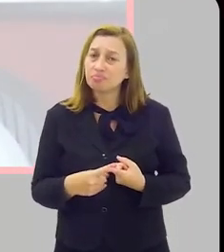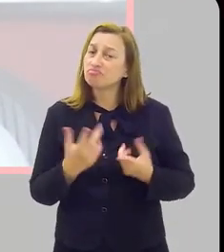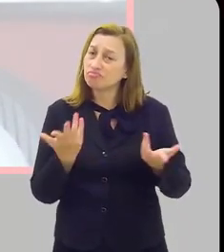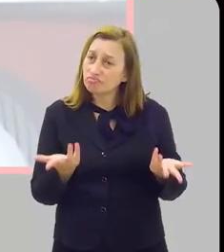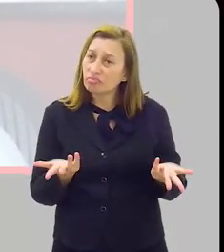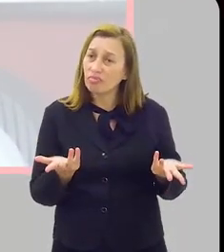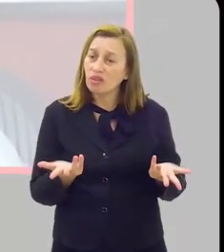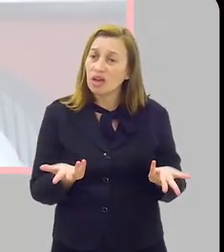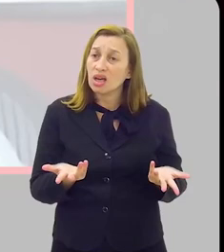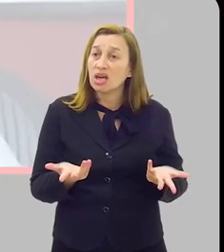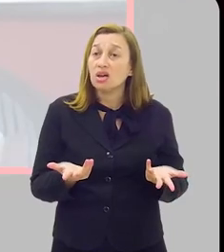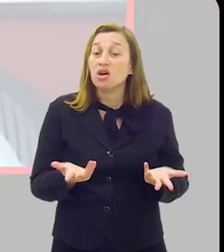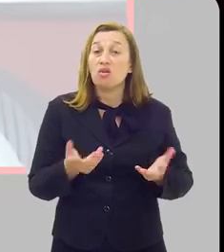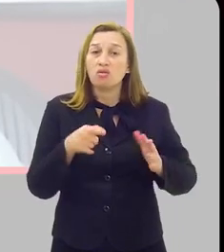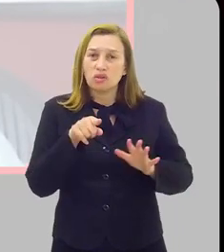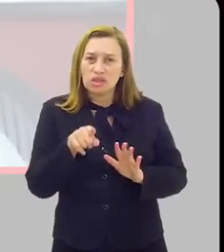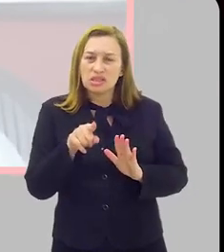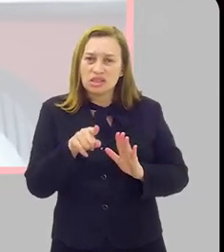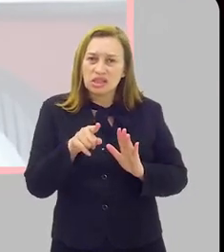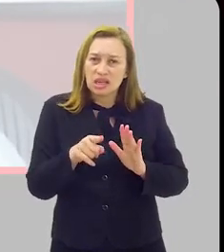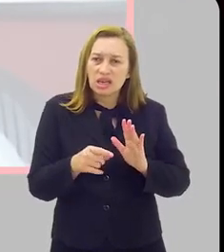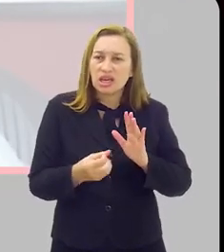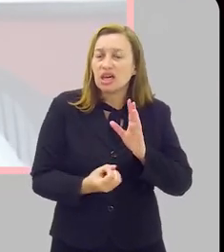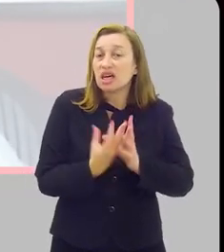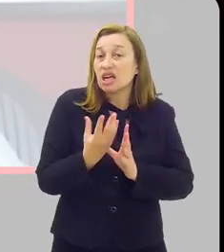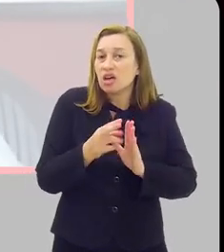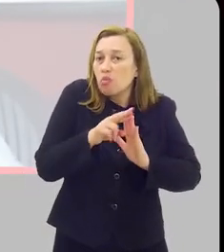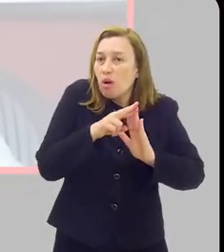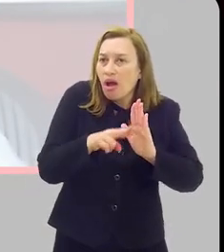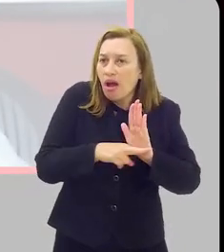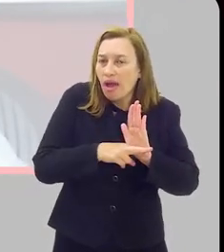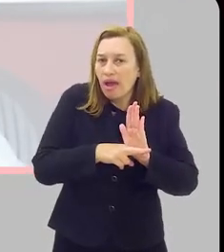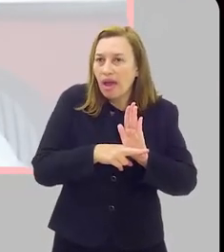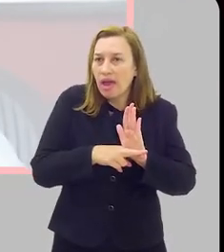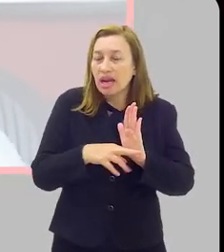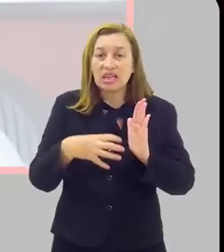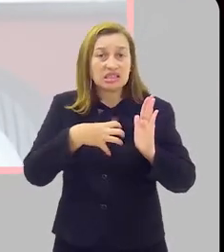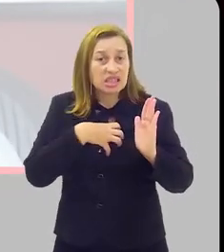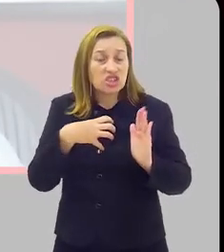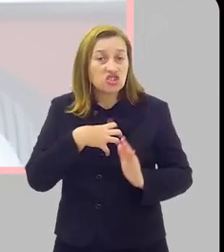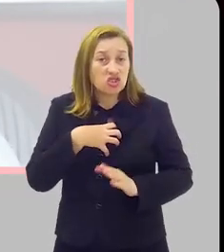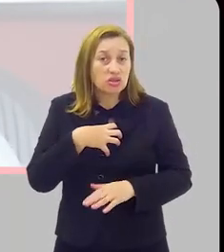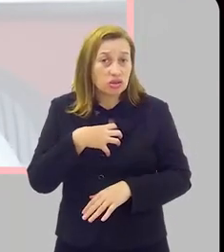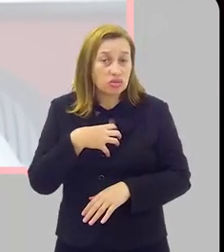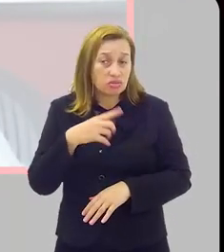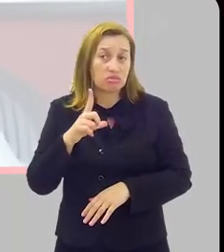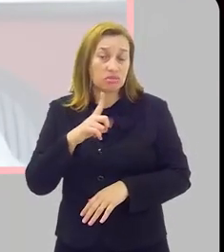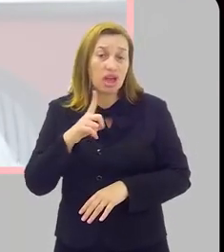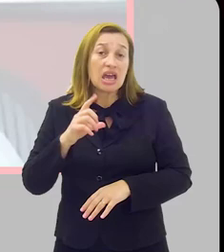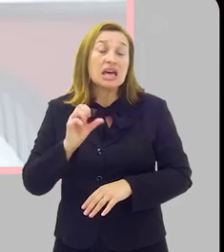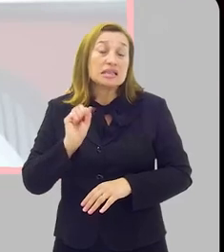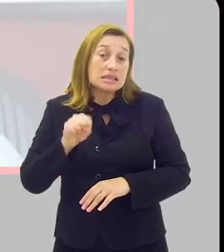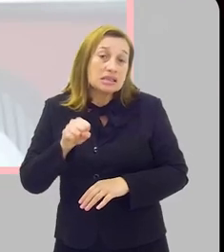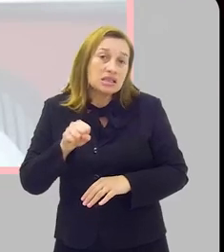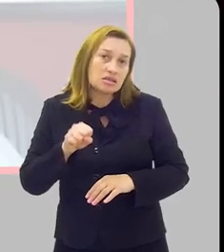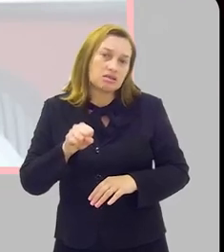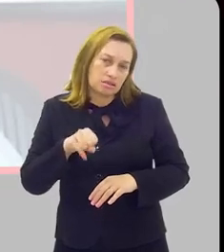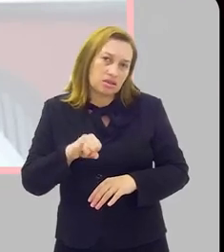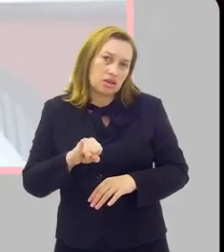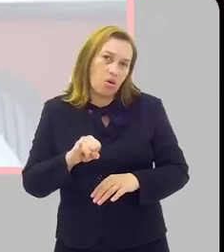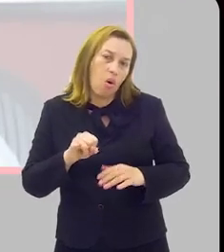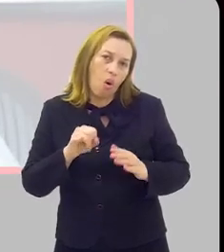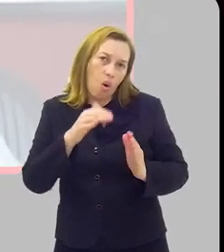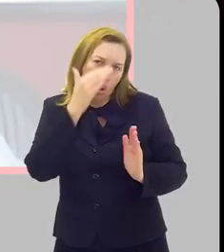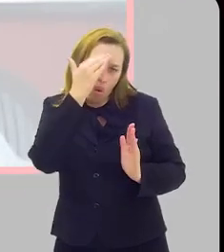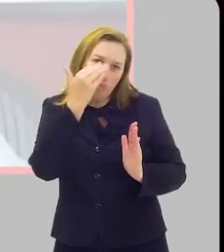por essa razão, você baixa uma norma, uma recomendação, ela só tem sentido se ela for obedecida.